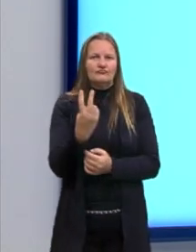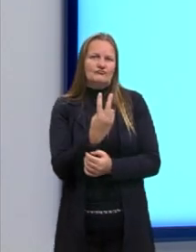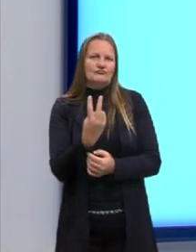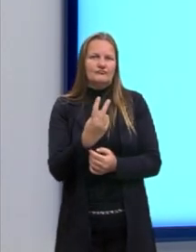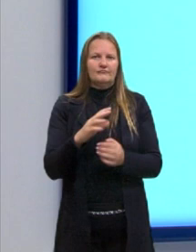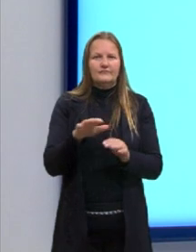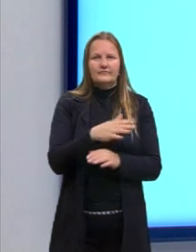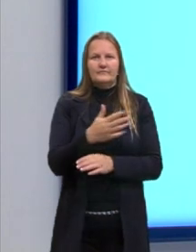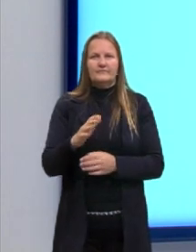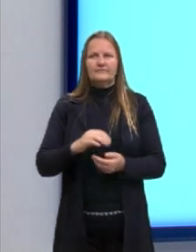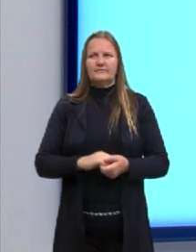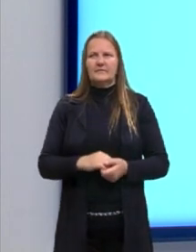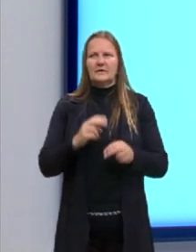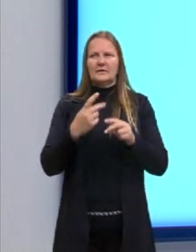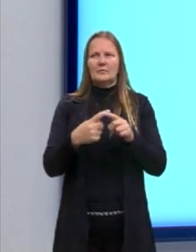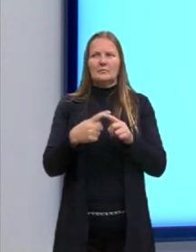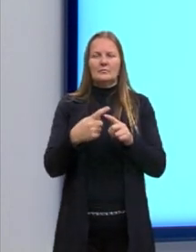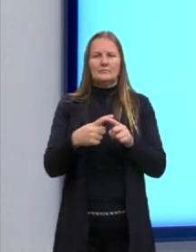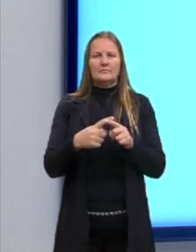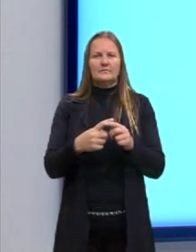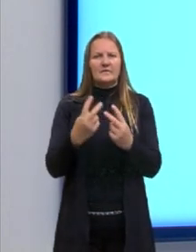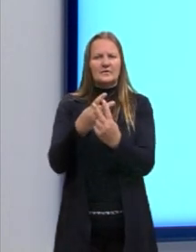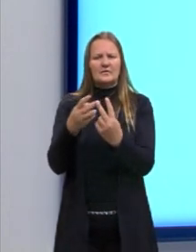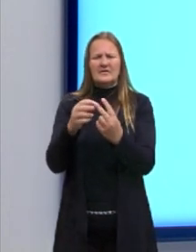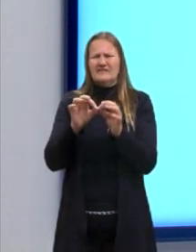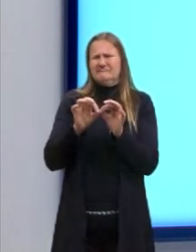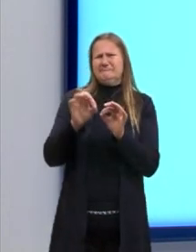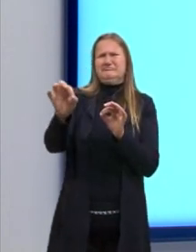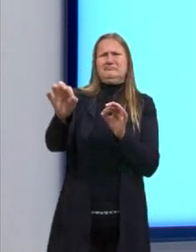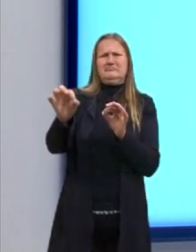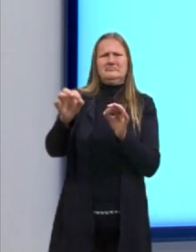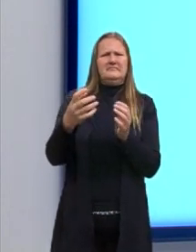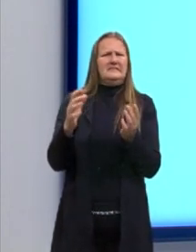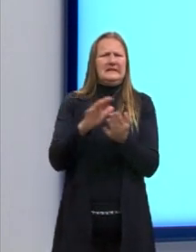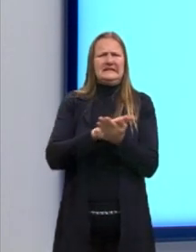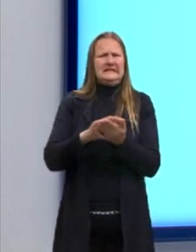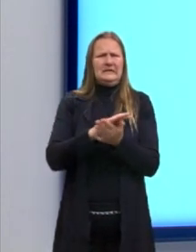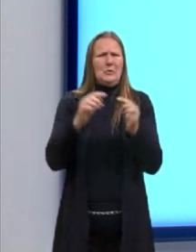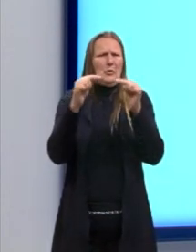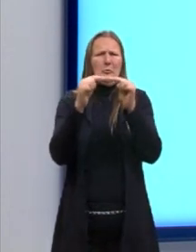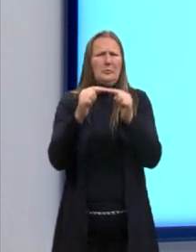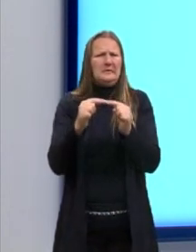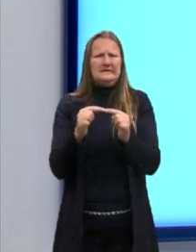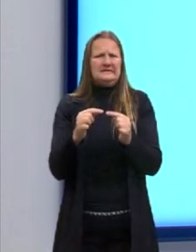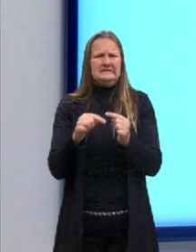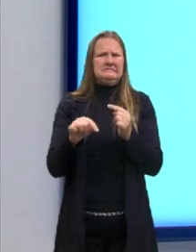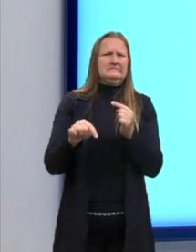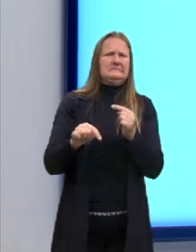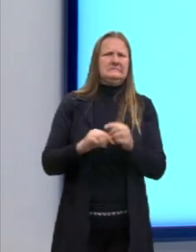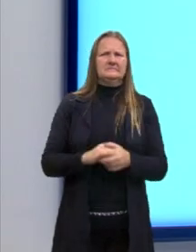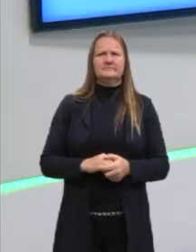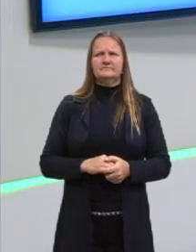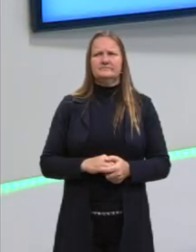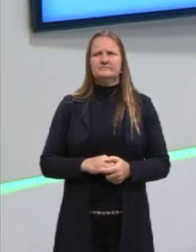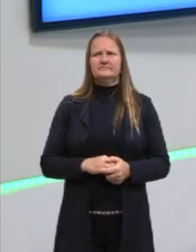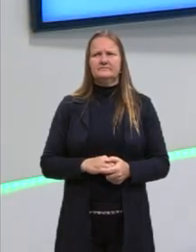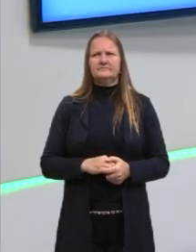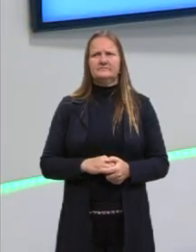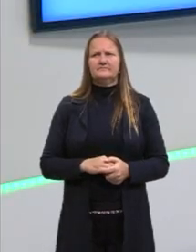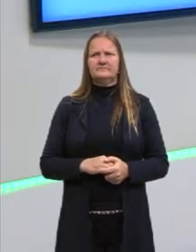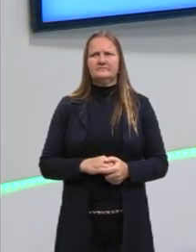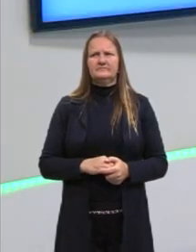Então, por que essas duas respostas são muito distantes? Então, provavelmente aqui o cálculo seja uma das duas